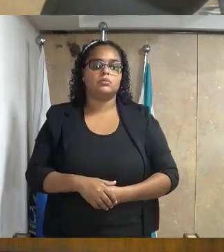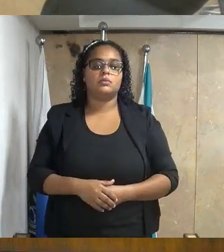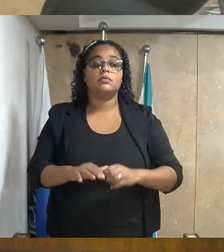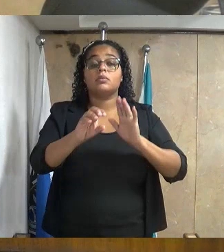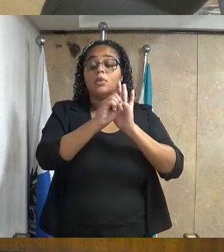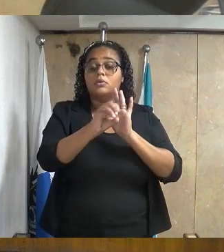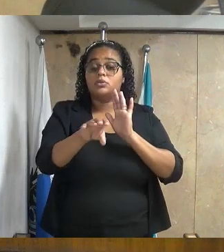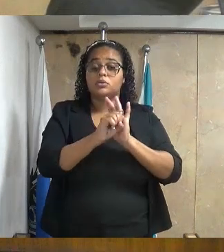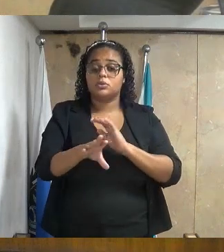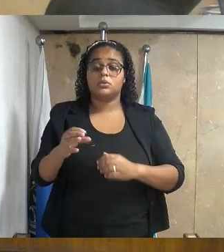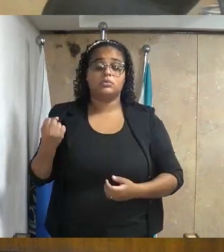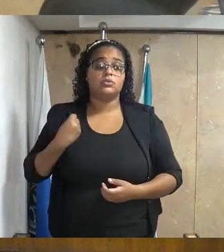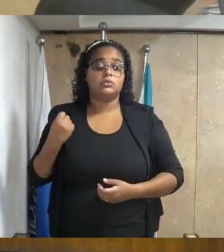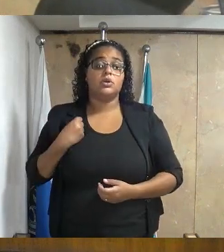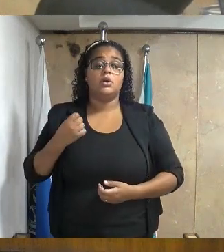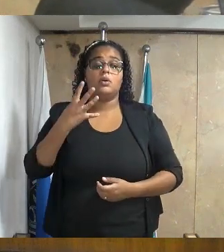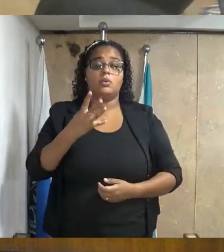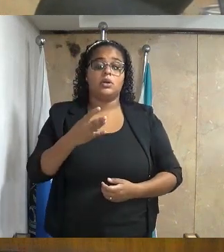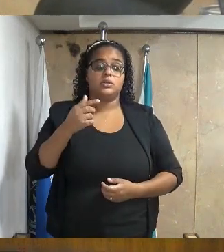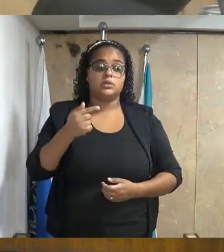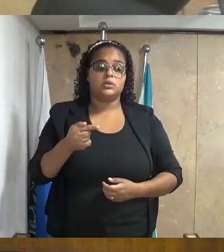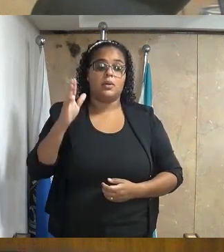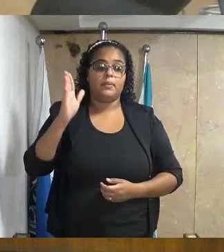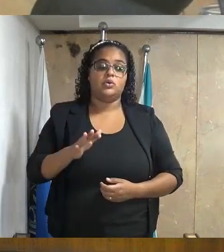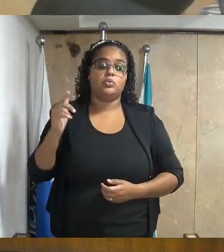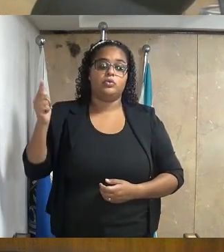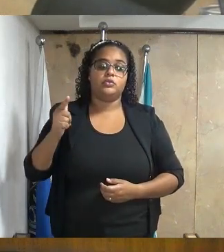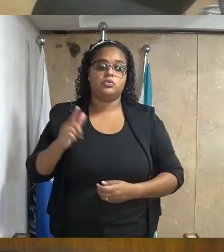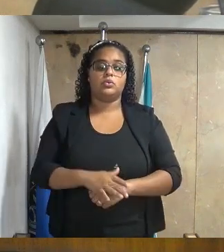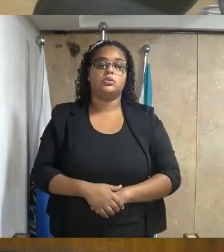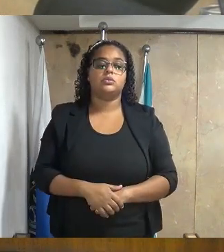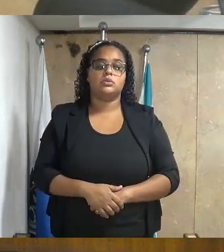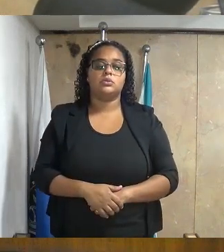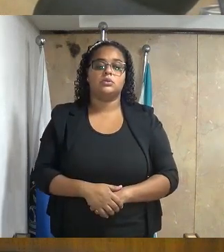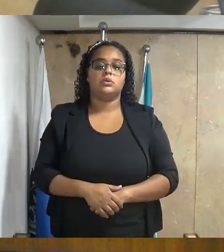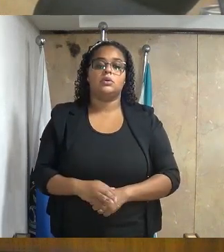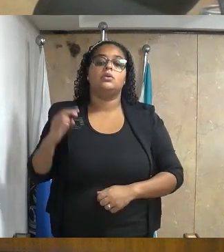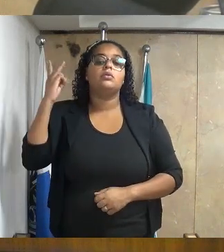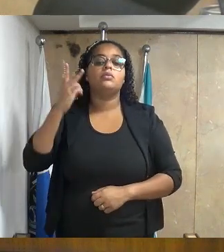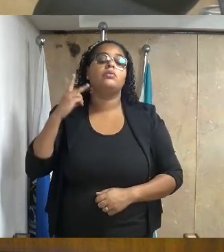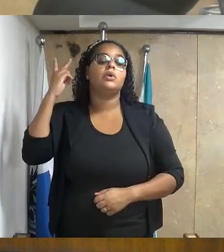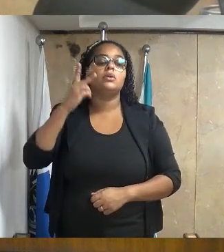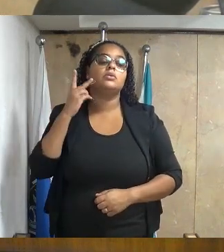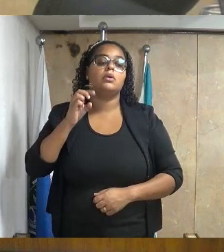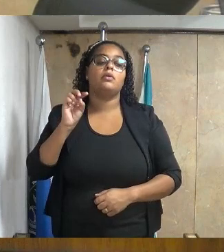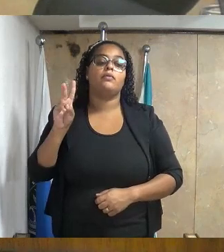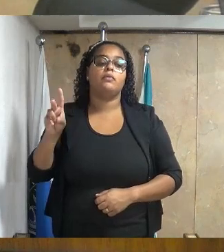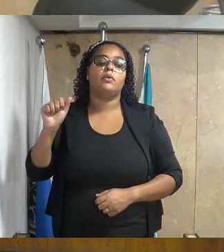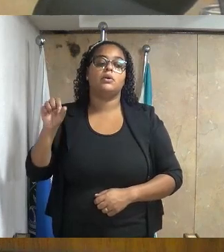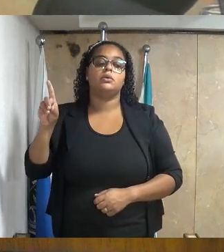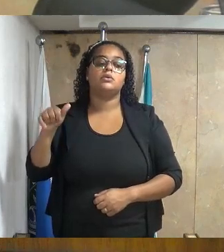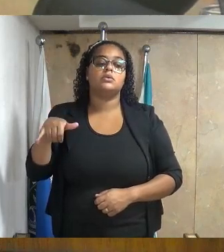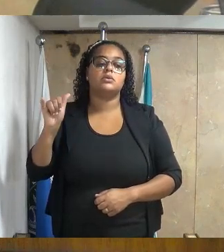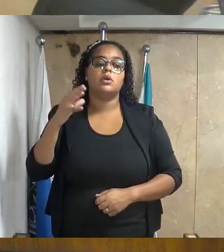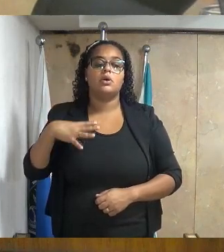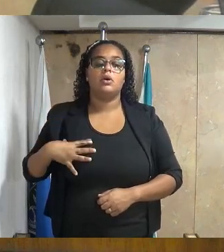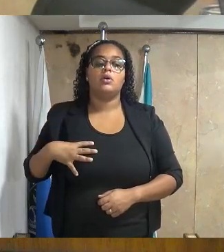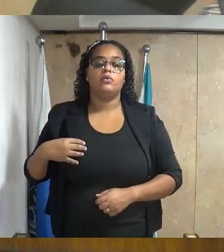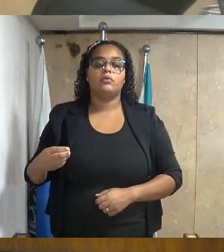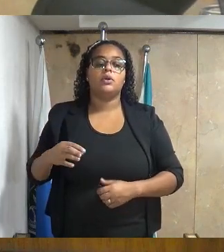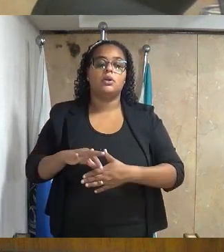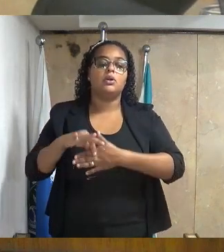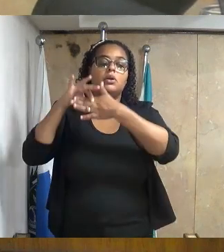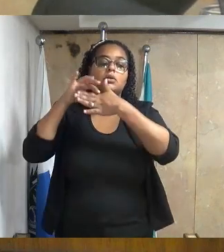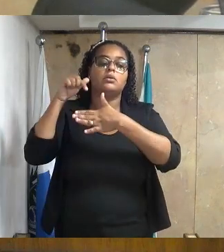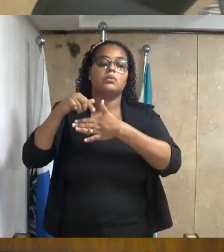Indicação número 47, 71, barra 2022, do excelentíssimo vereador Valdeci Nunes da Rosa, filho líder de governo